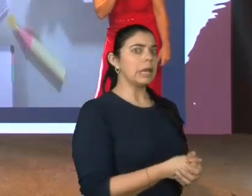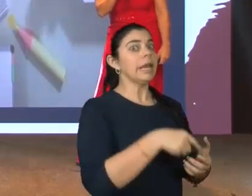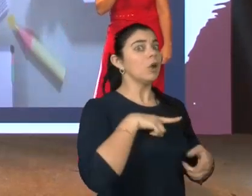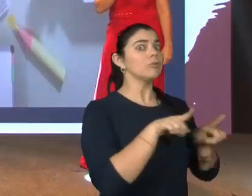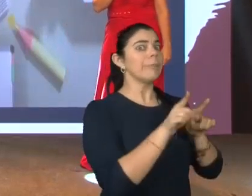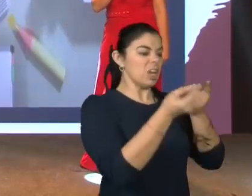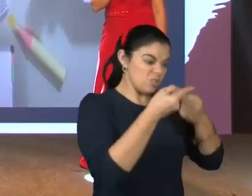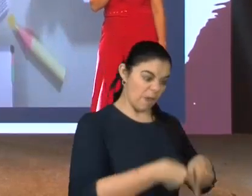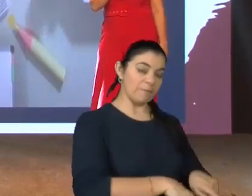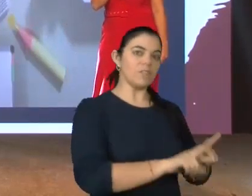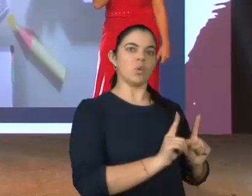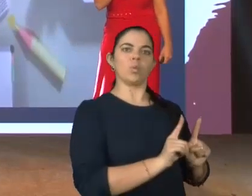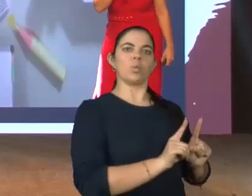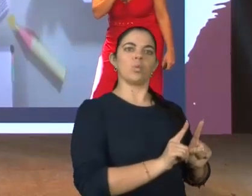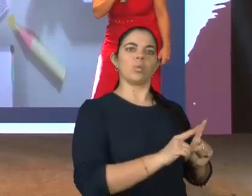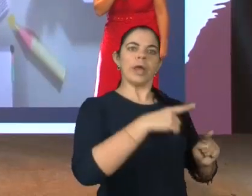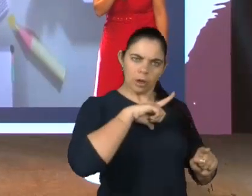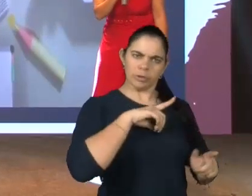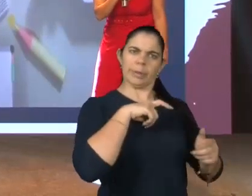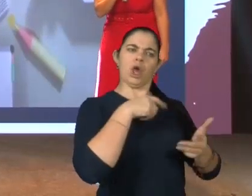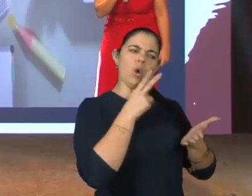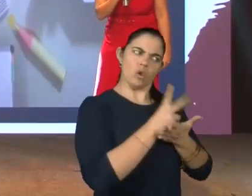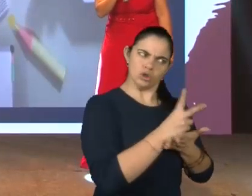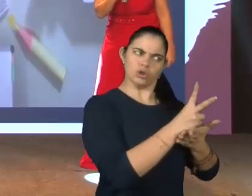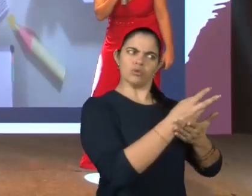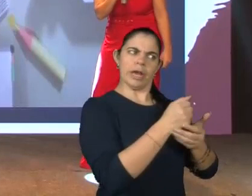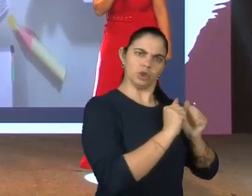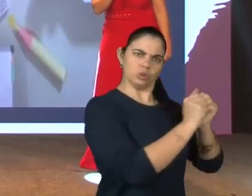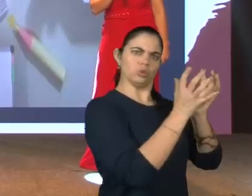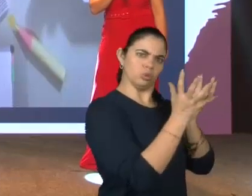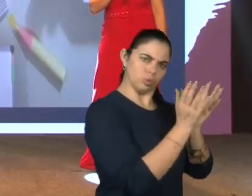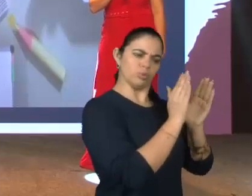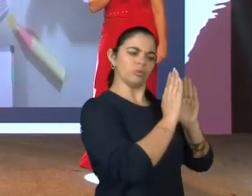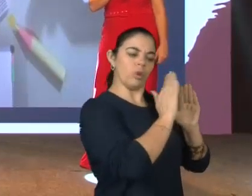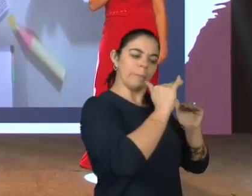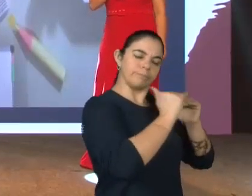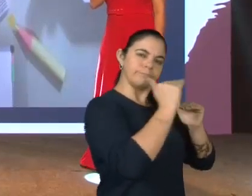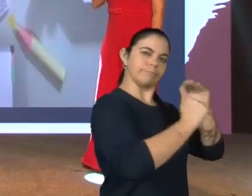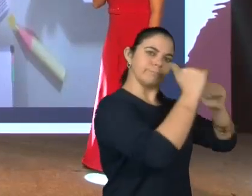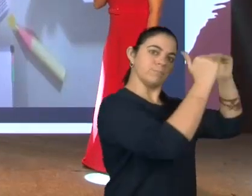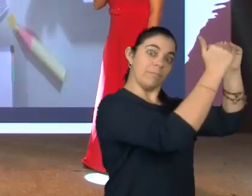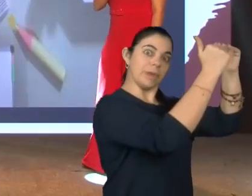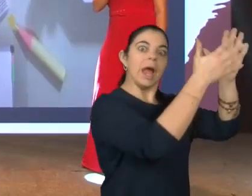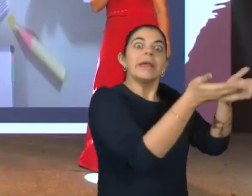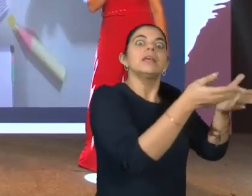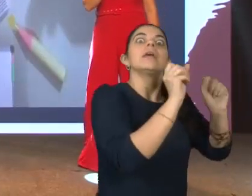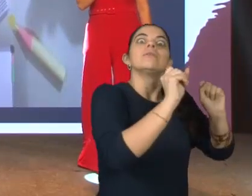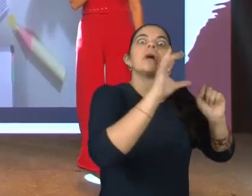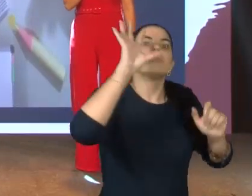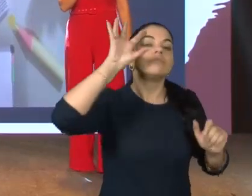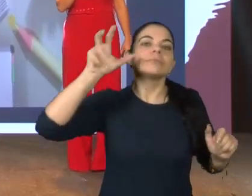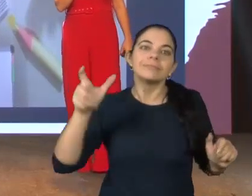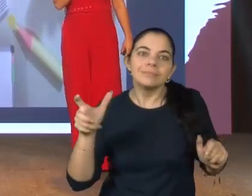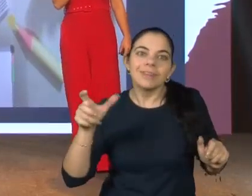quero ser desafiado. Eu quero continuar sendo parte integrante desse processo. E aí, eu vou